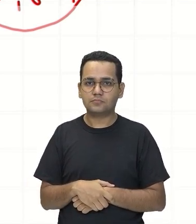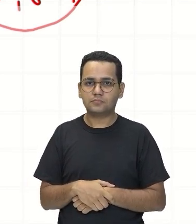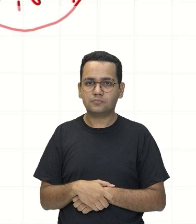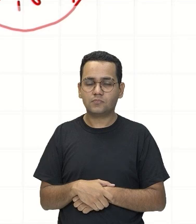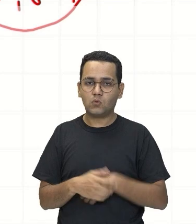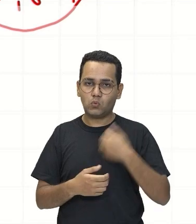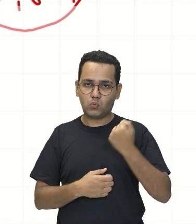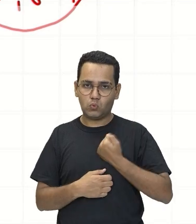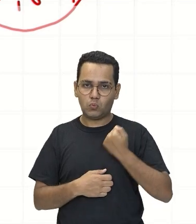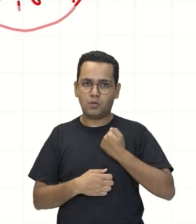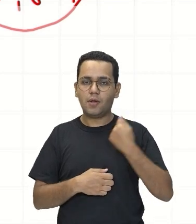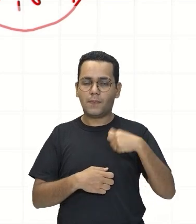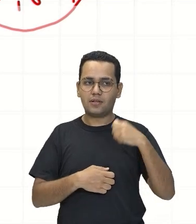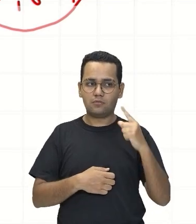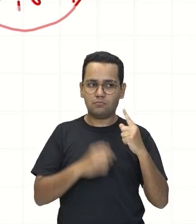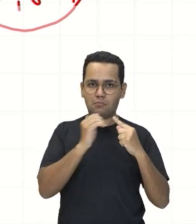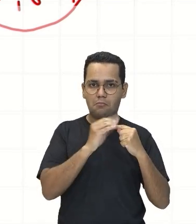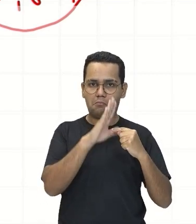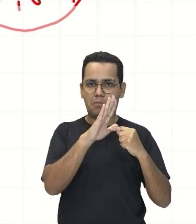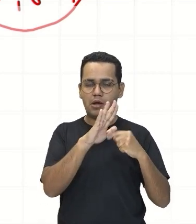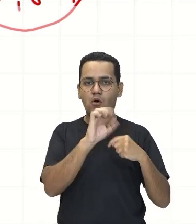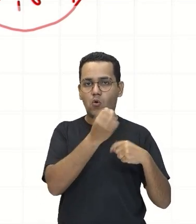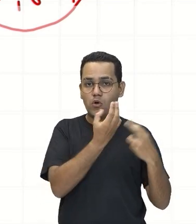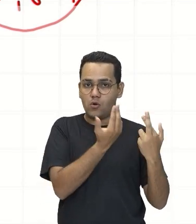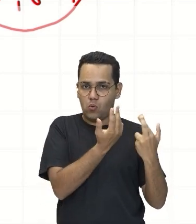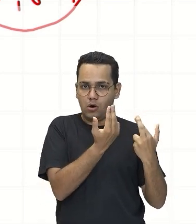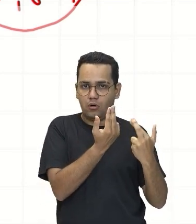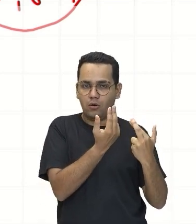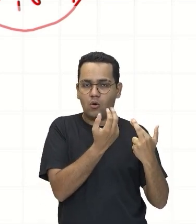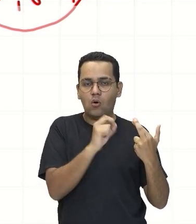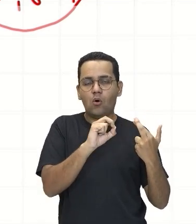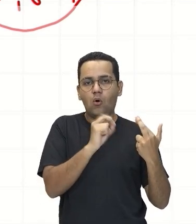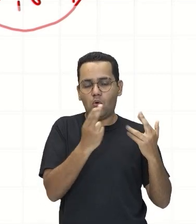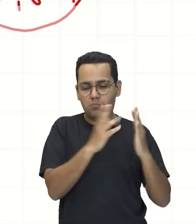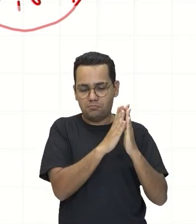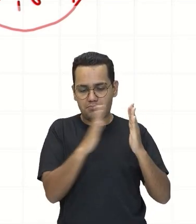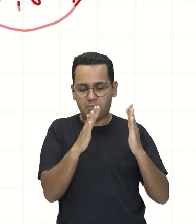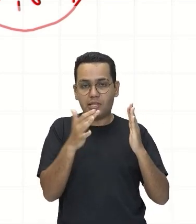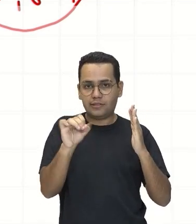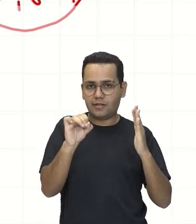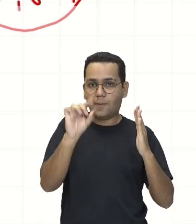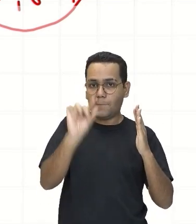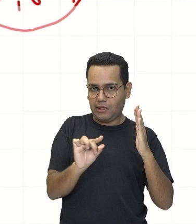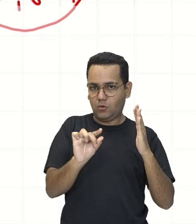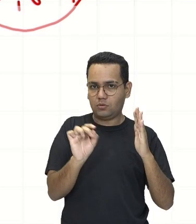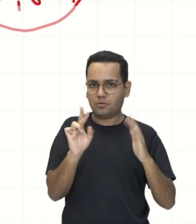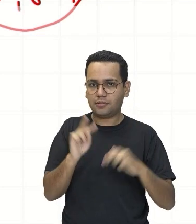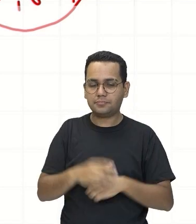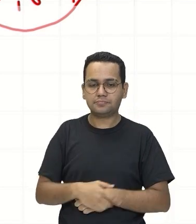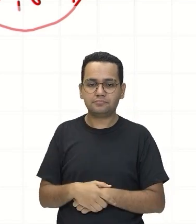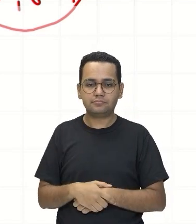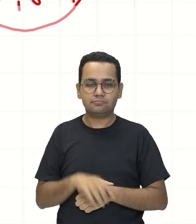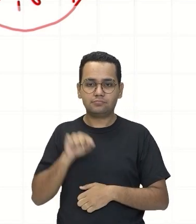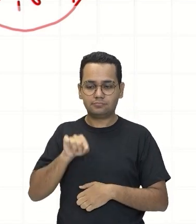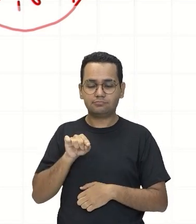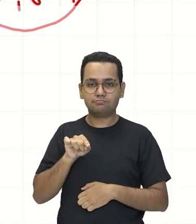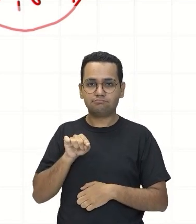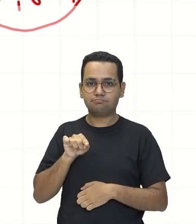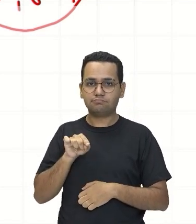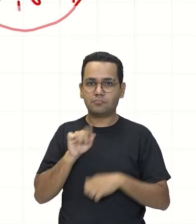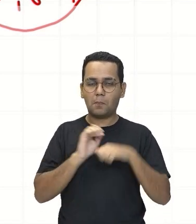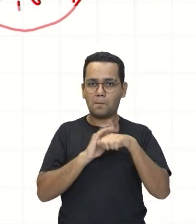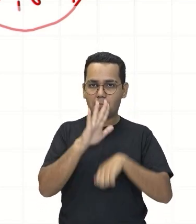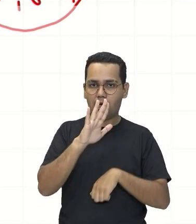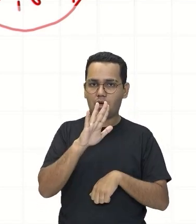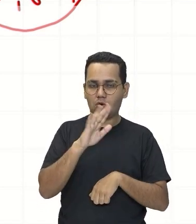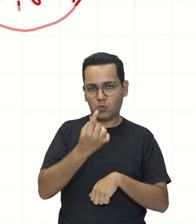Maior ou igual Que 1 E menor que 10 Beleza Então esse número Ele é maior do que 1